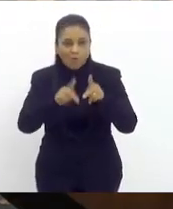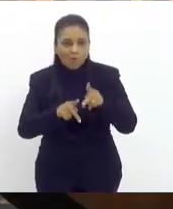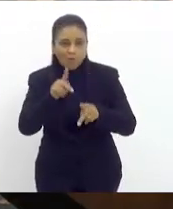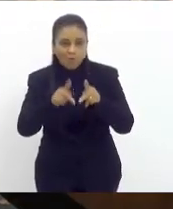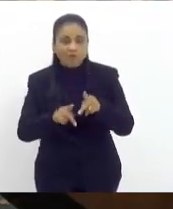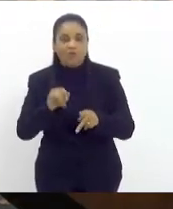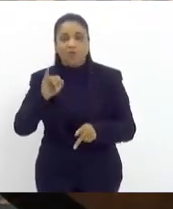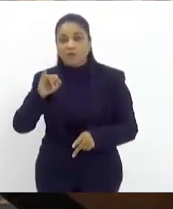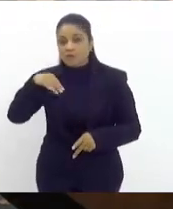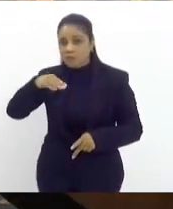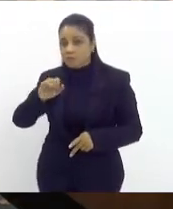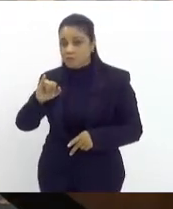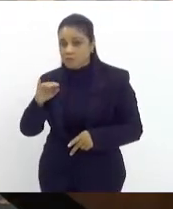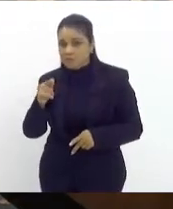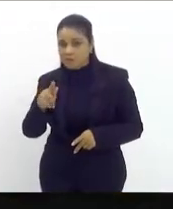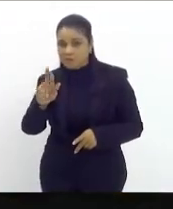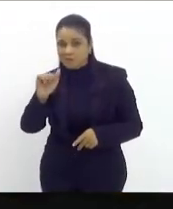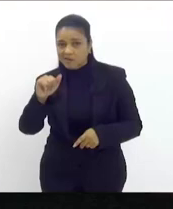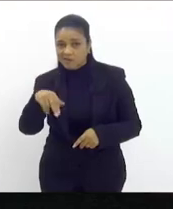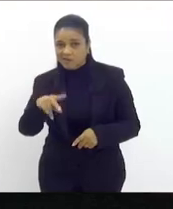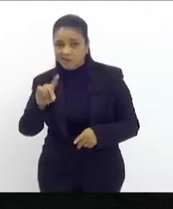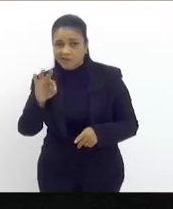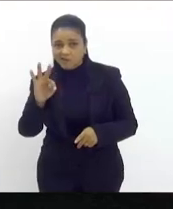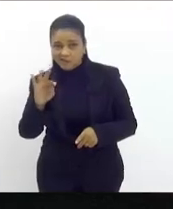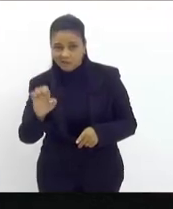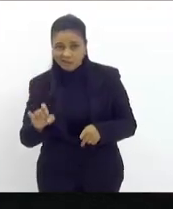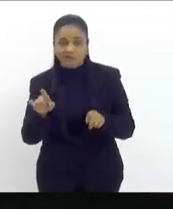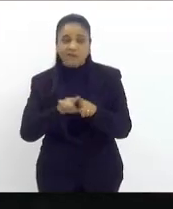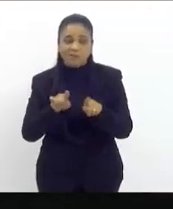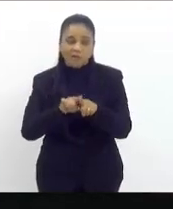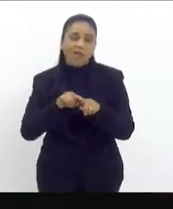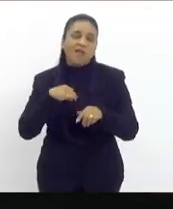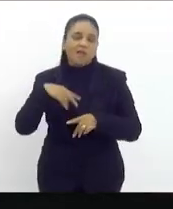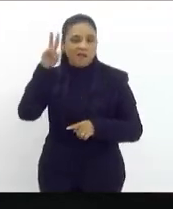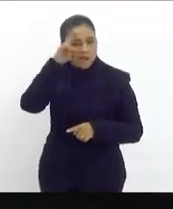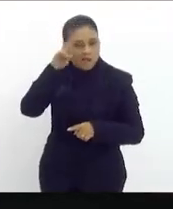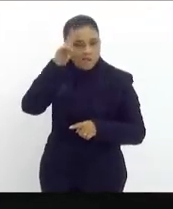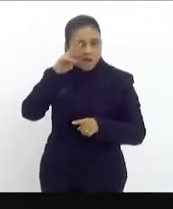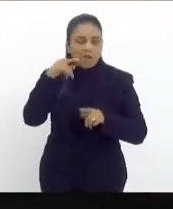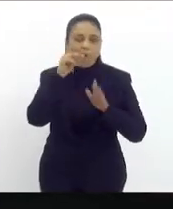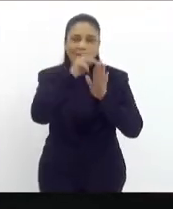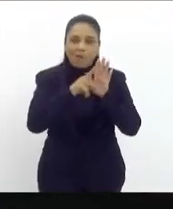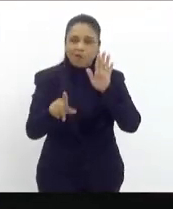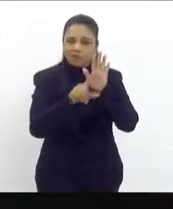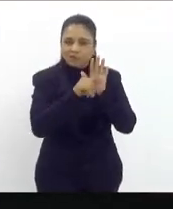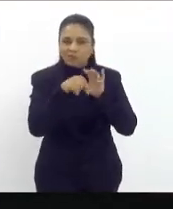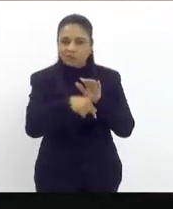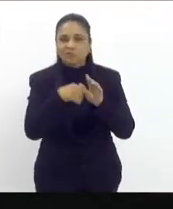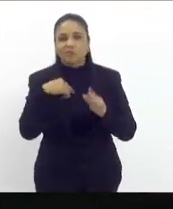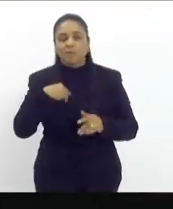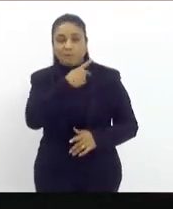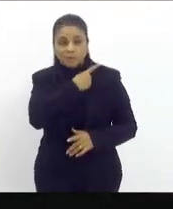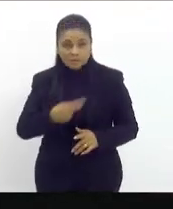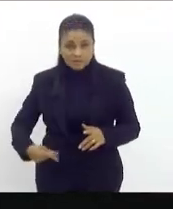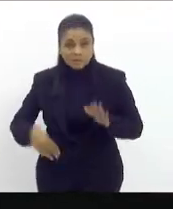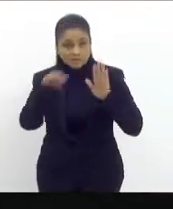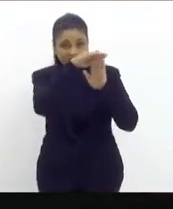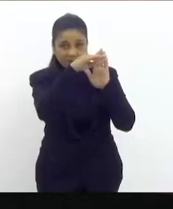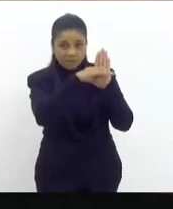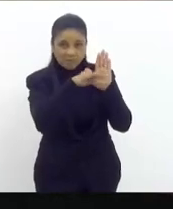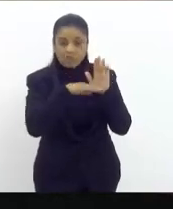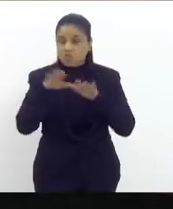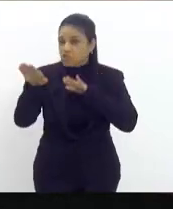apátrida queria lembrar do projeto do presidente que trata da pauta e queria chamar os parlamentares que se